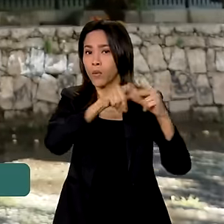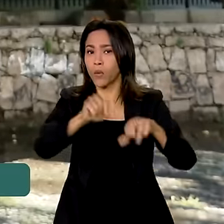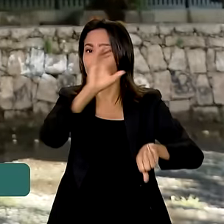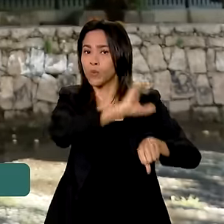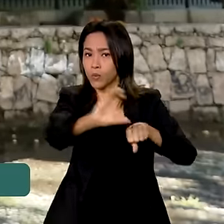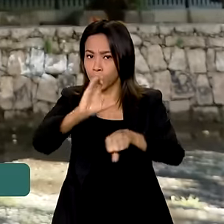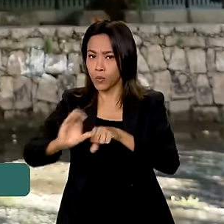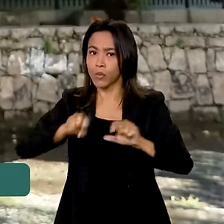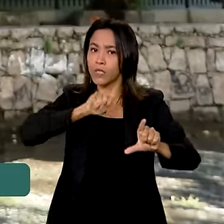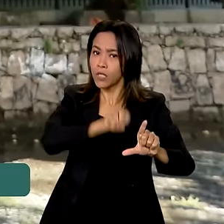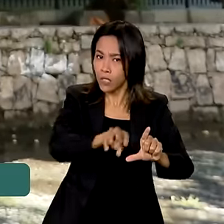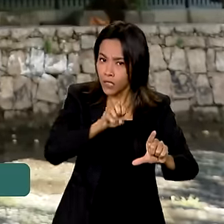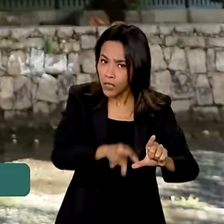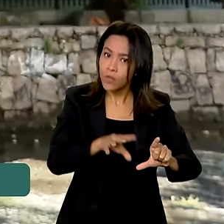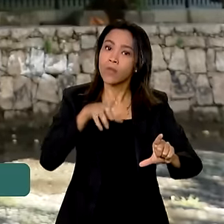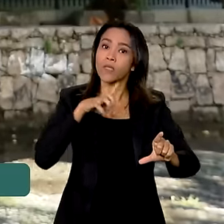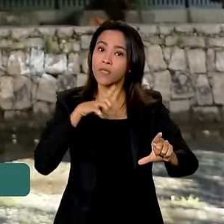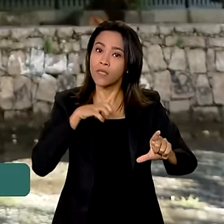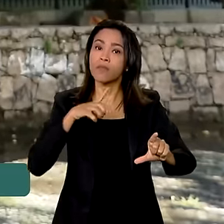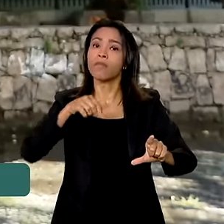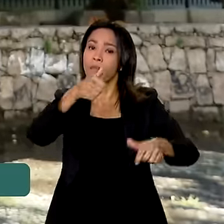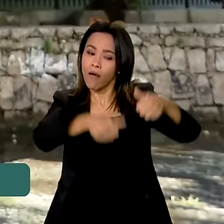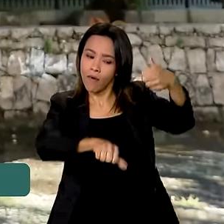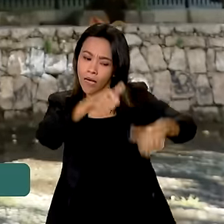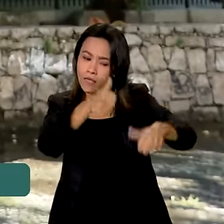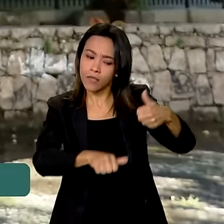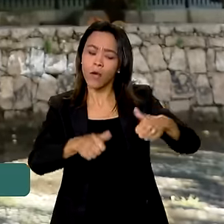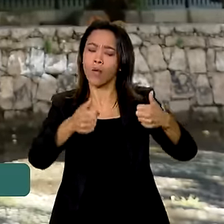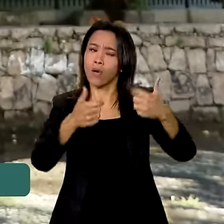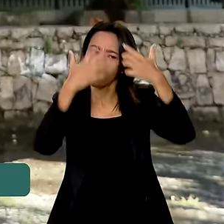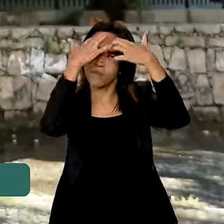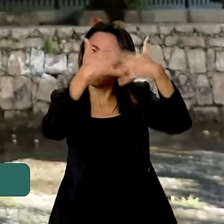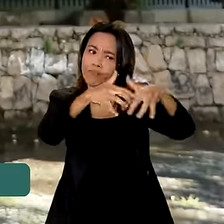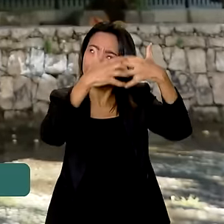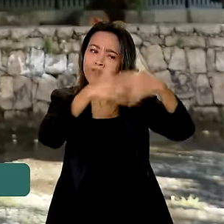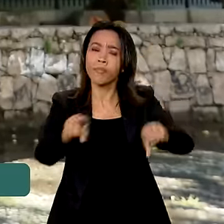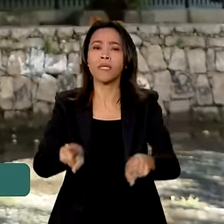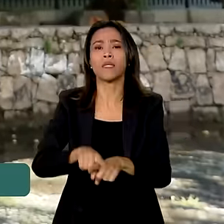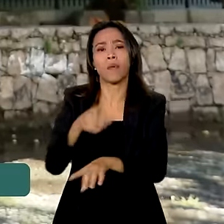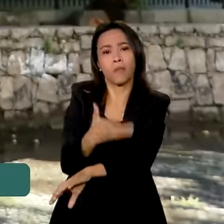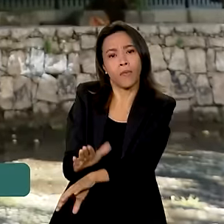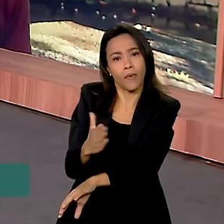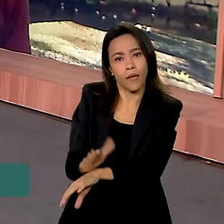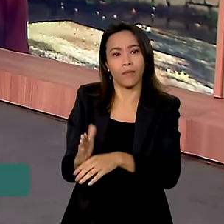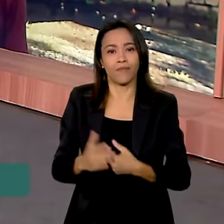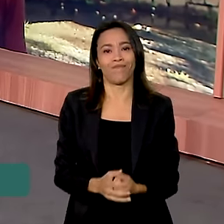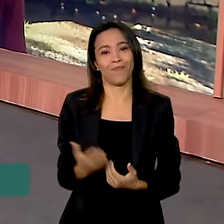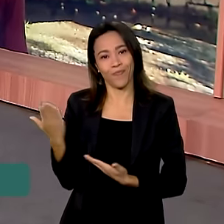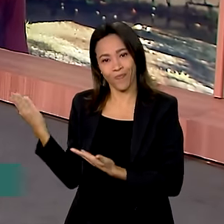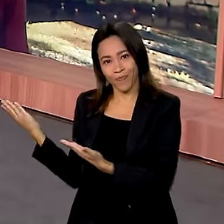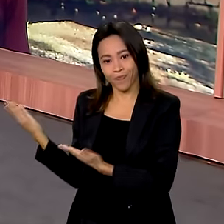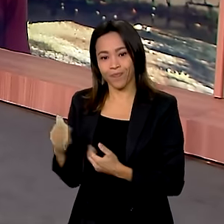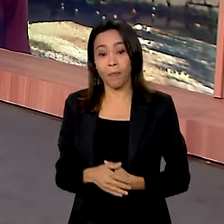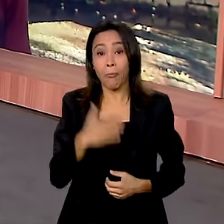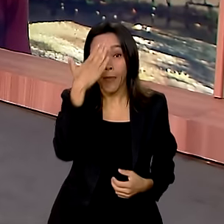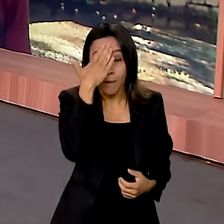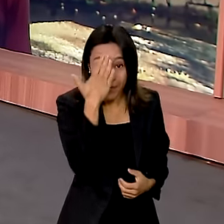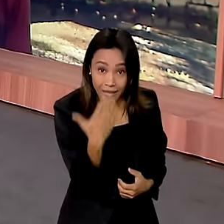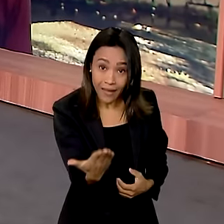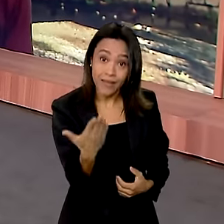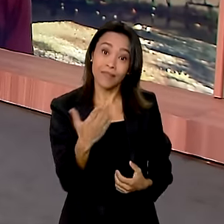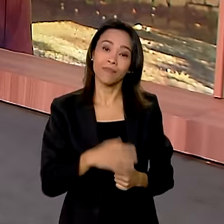licenciaturas habilitados às avaliações teórica ou prática. Karine, eu volto com você. Obrigada, Tiago